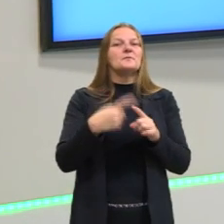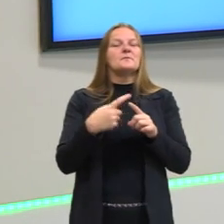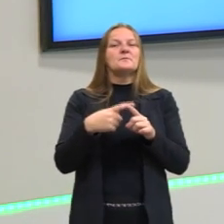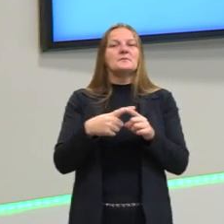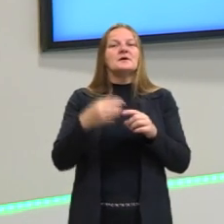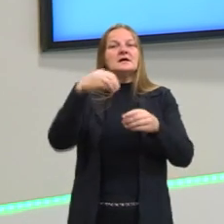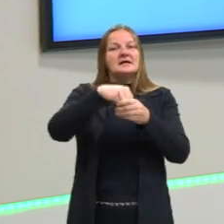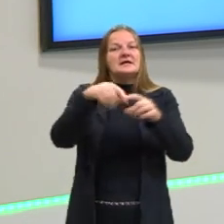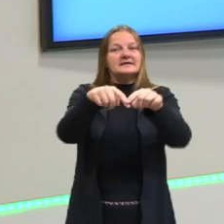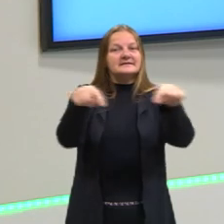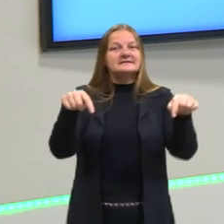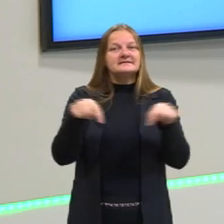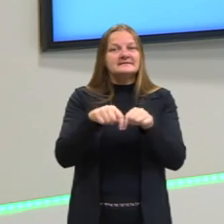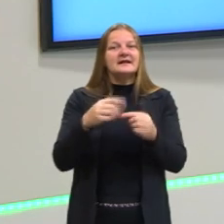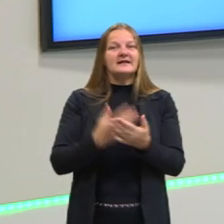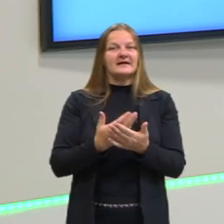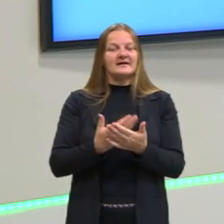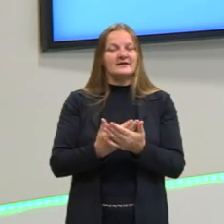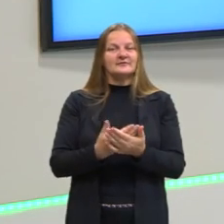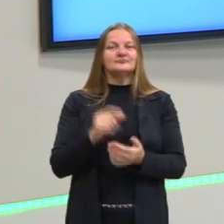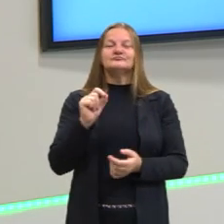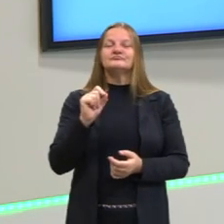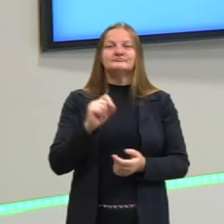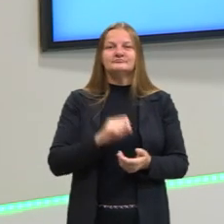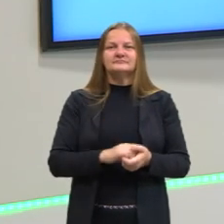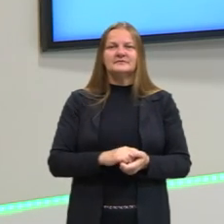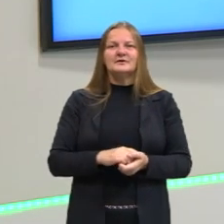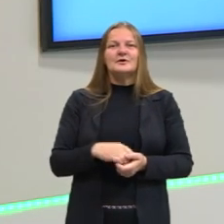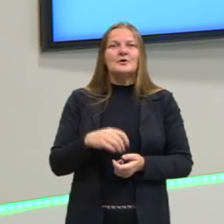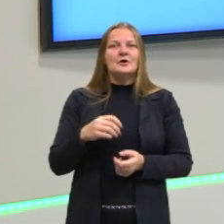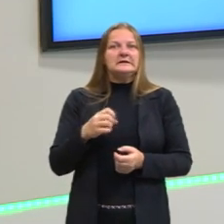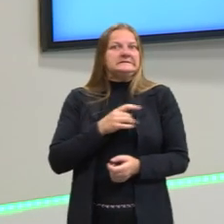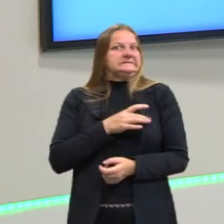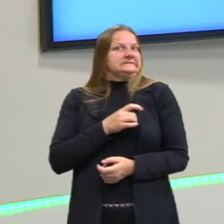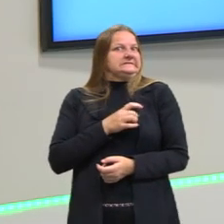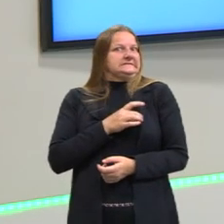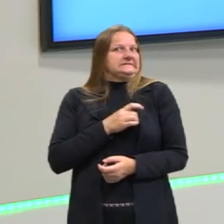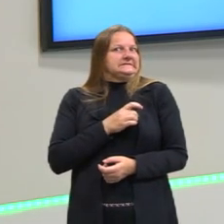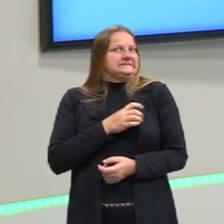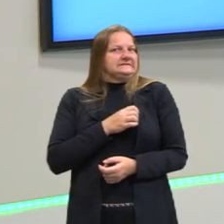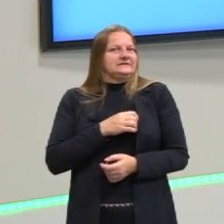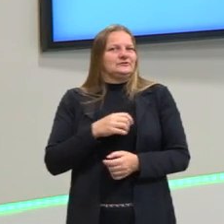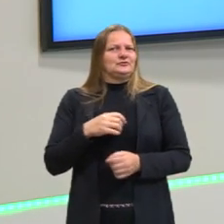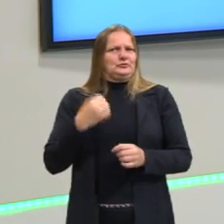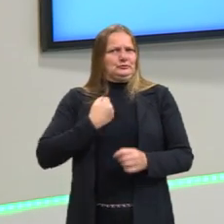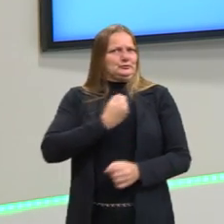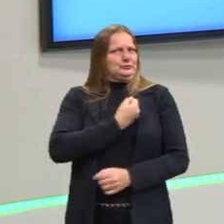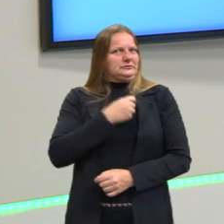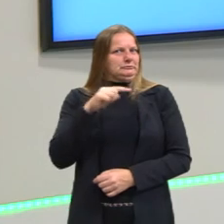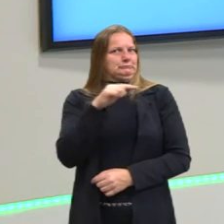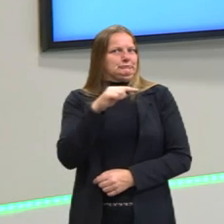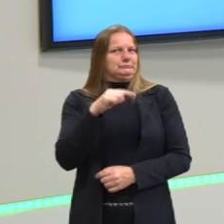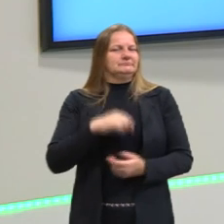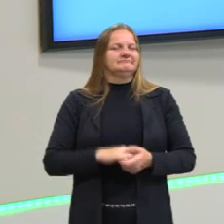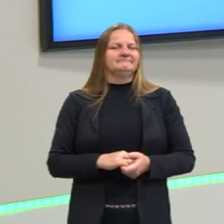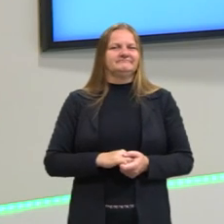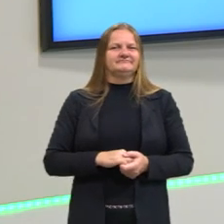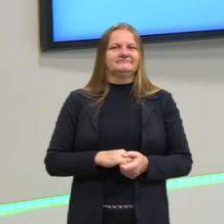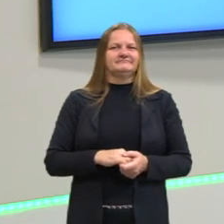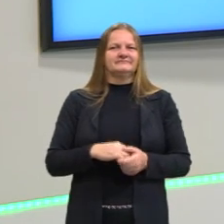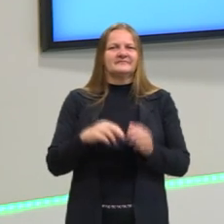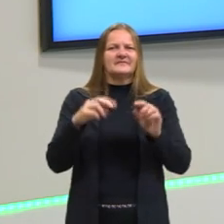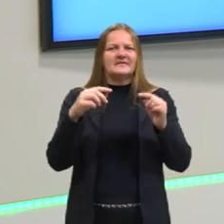aula, o que a gente vê bastante, eu como professor, vejo que muitos alunos têm medo de trabalhar com números negativos, medo de aplicar regra de